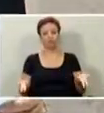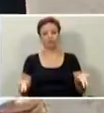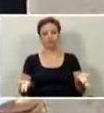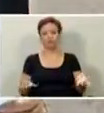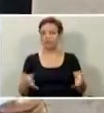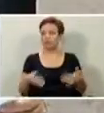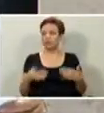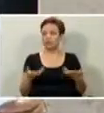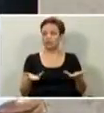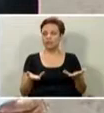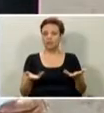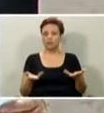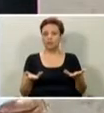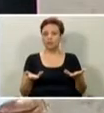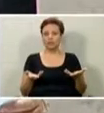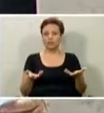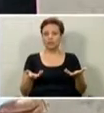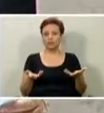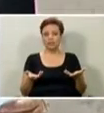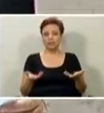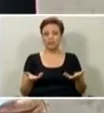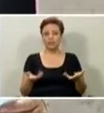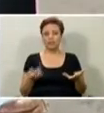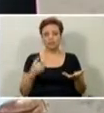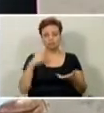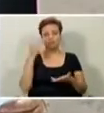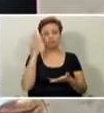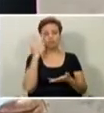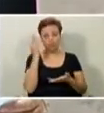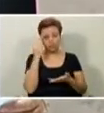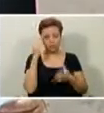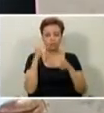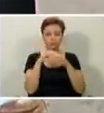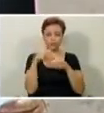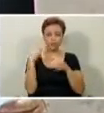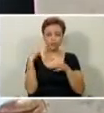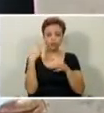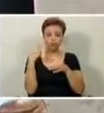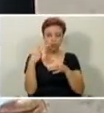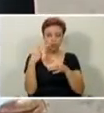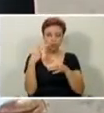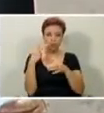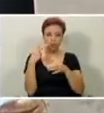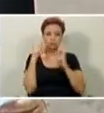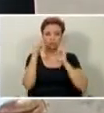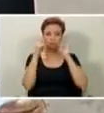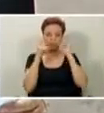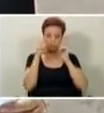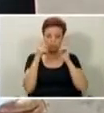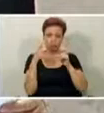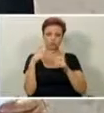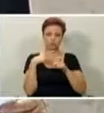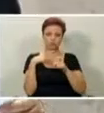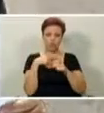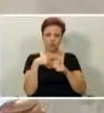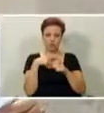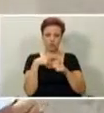Então, eu sei aqui que os vereadores ou têm preocupação com esses